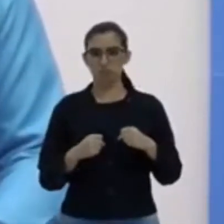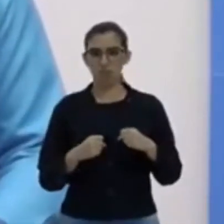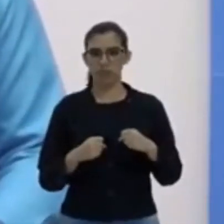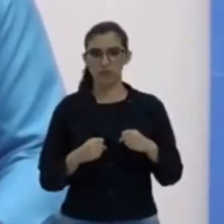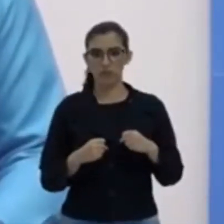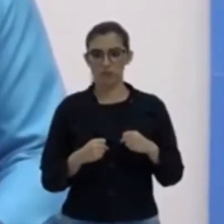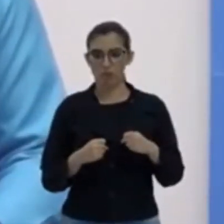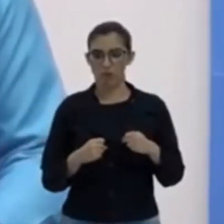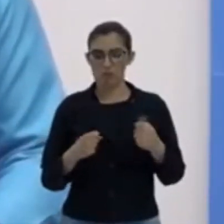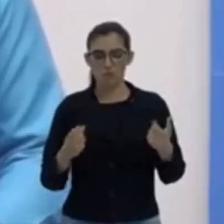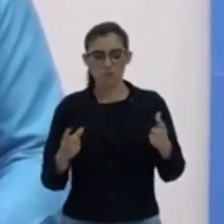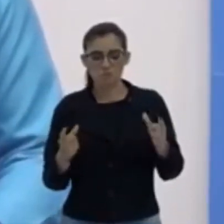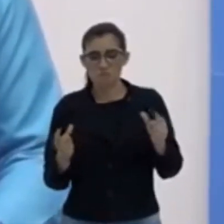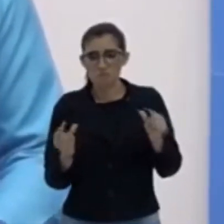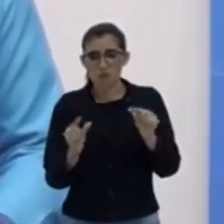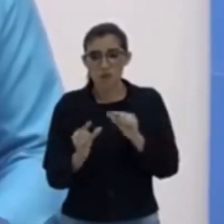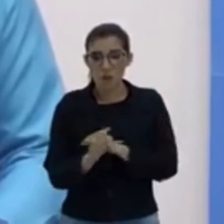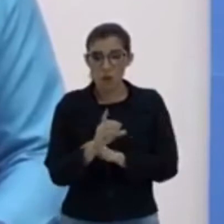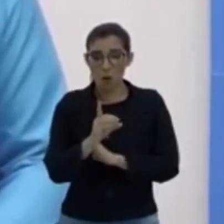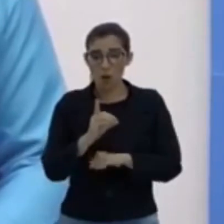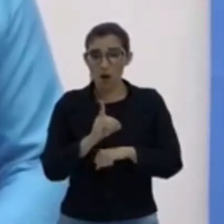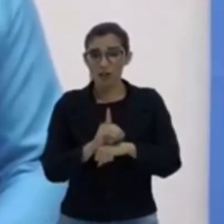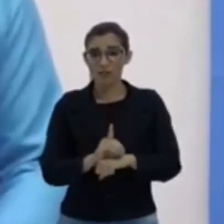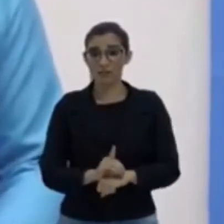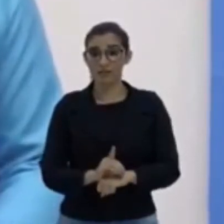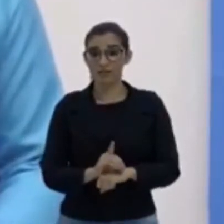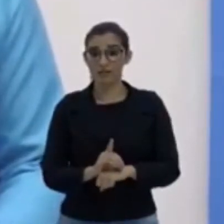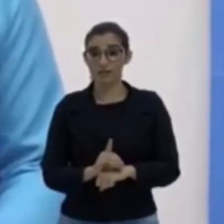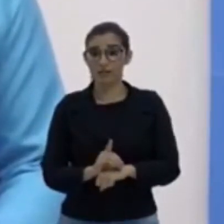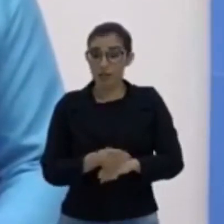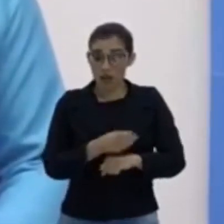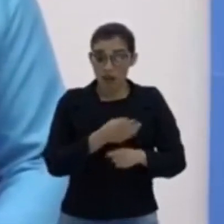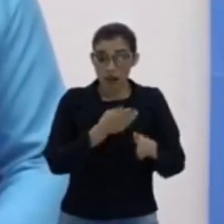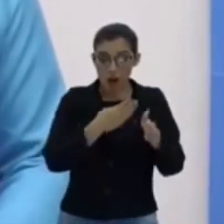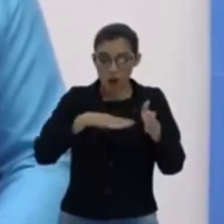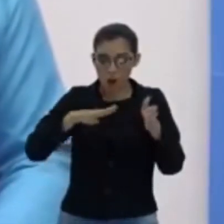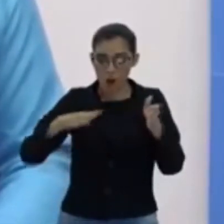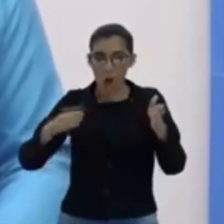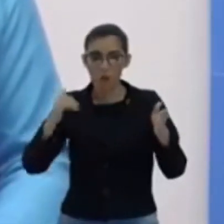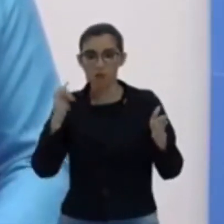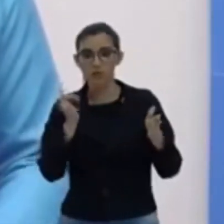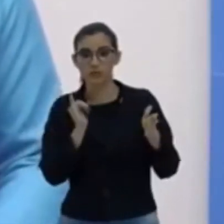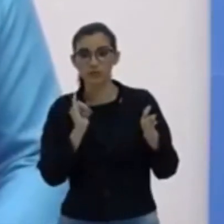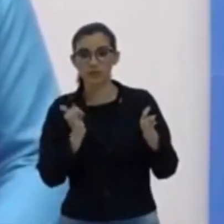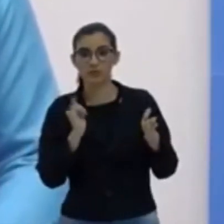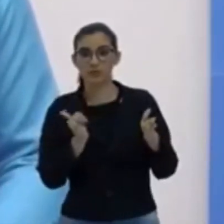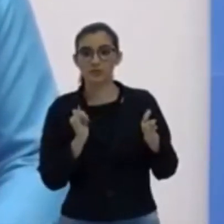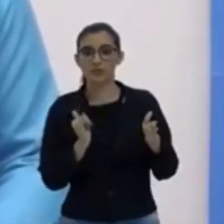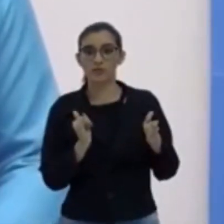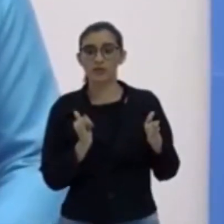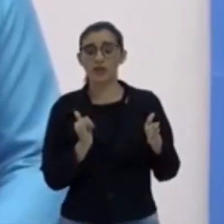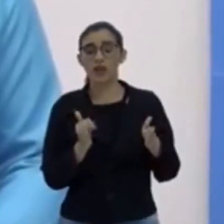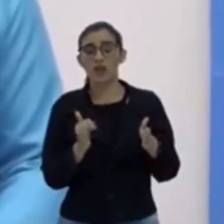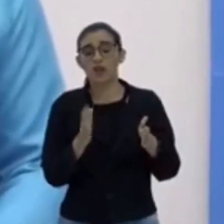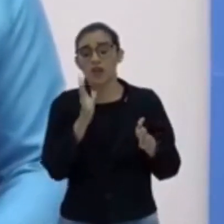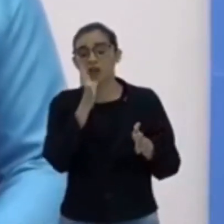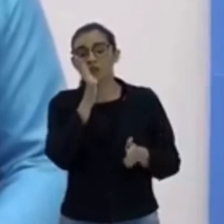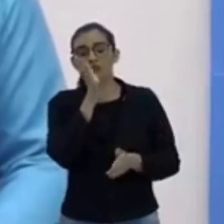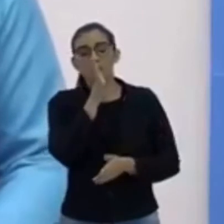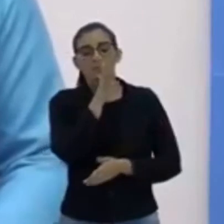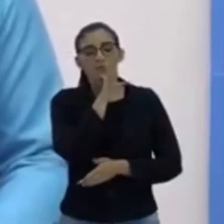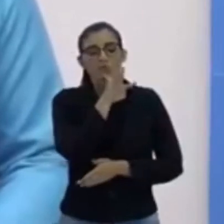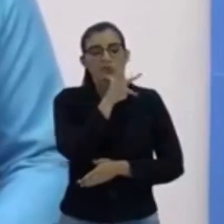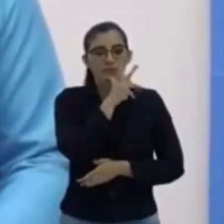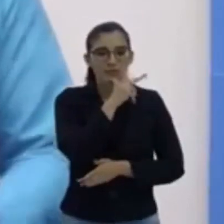menos denso, a densidade do meio seja menor, a onda eletromagnética é mais lenta. Ao